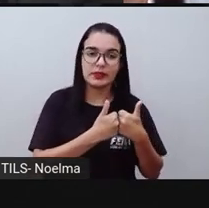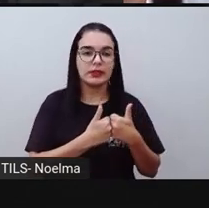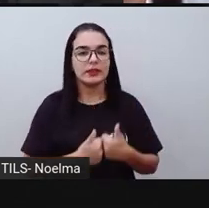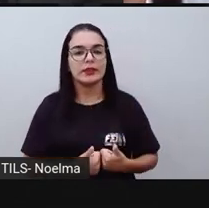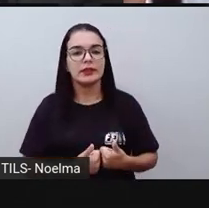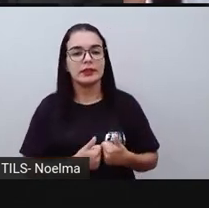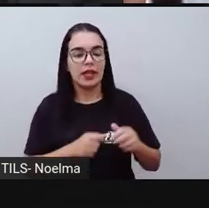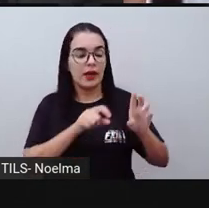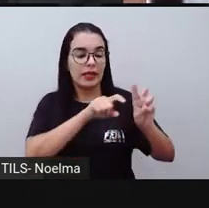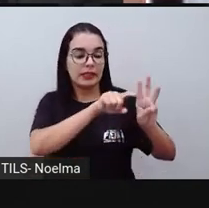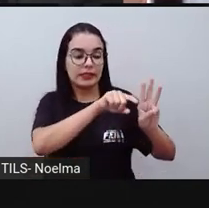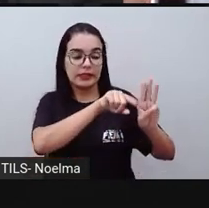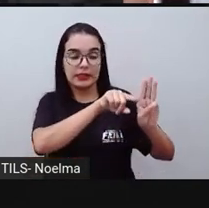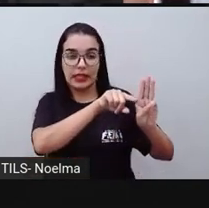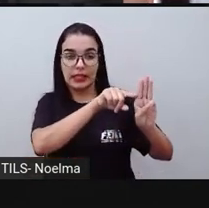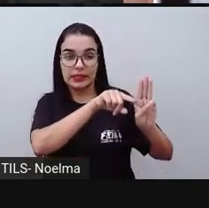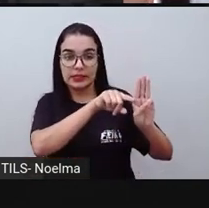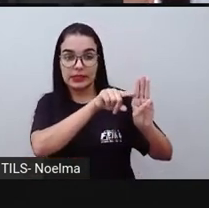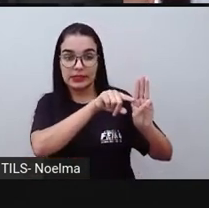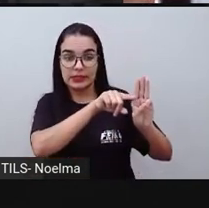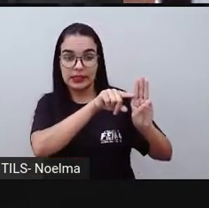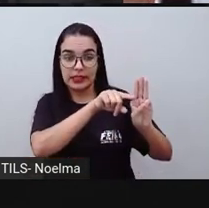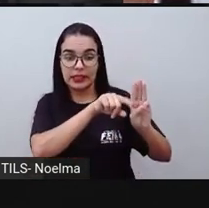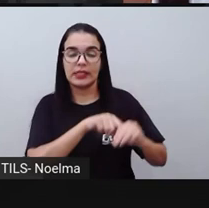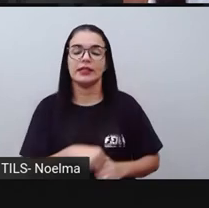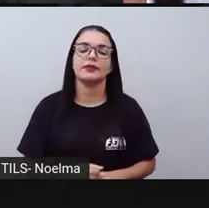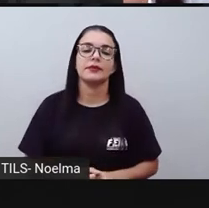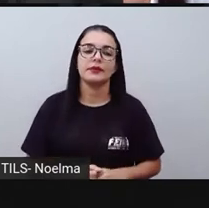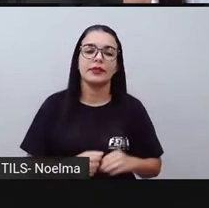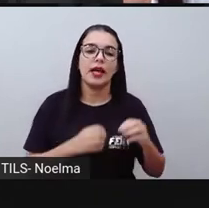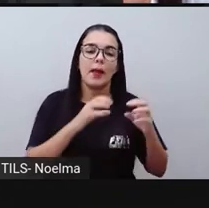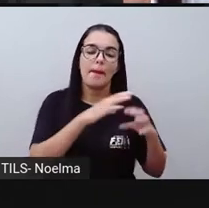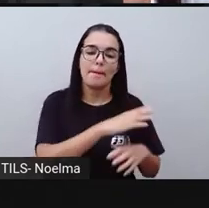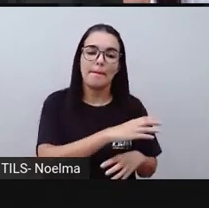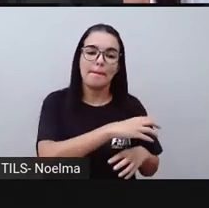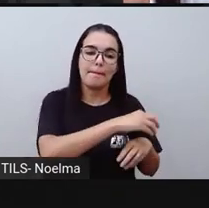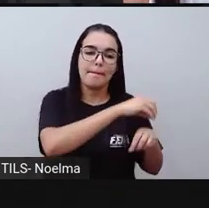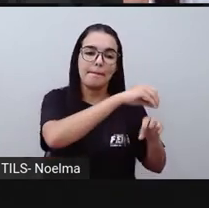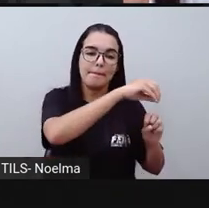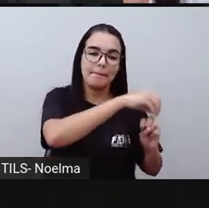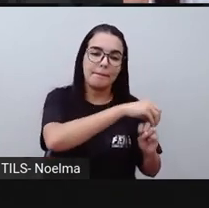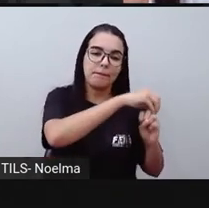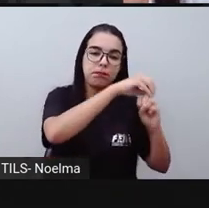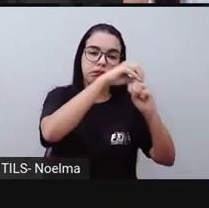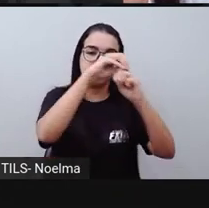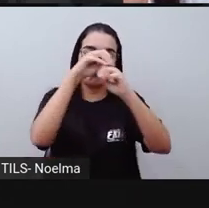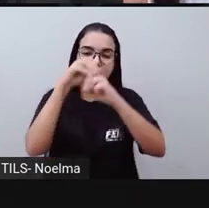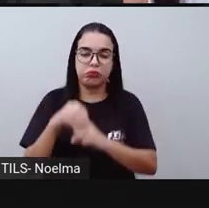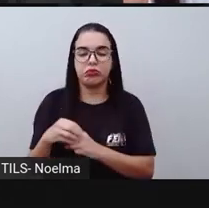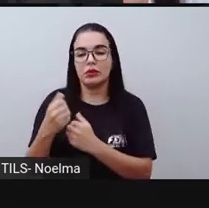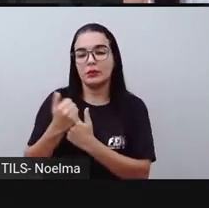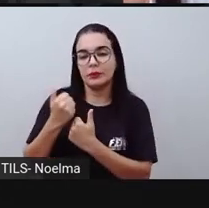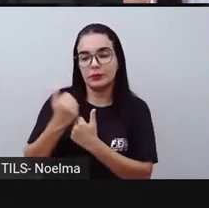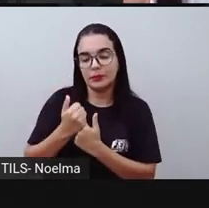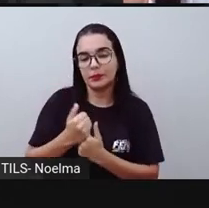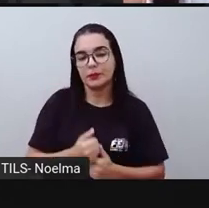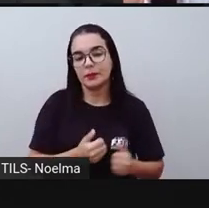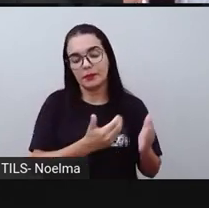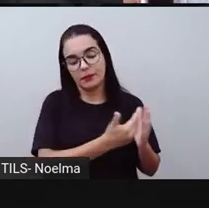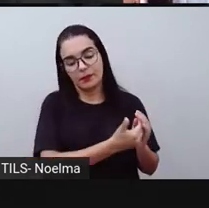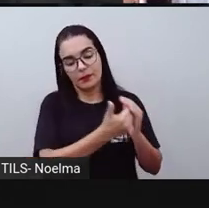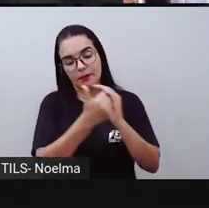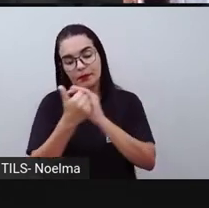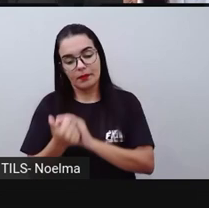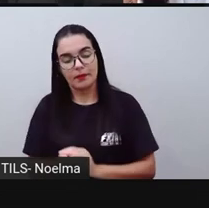dezena, que nesse caso é o 2, que está aí na ordem das centenas. E aí este número 2, ele vai me dar uma das suas